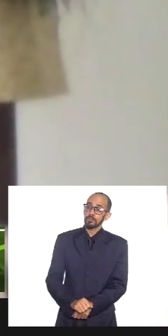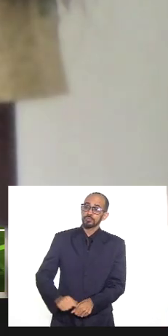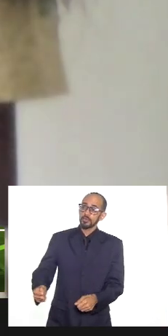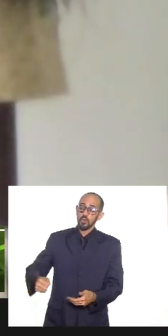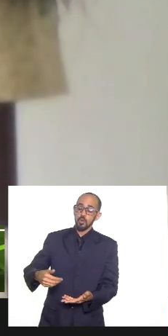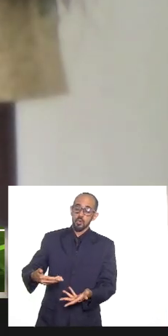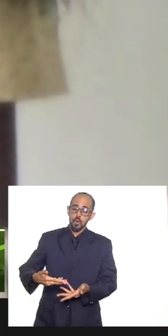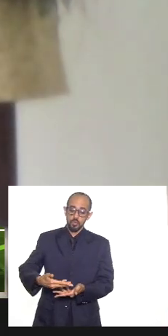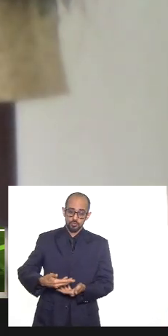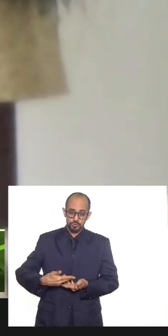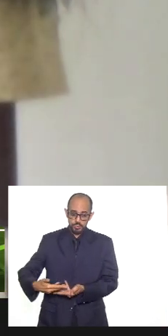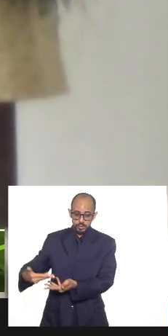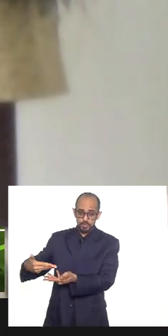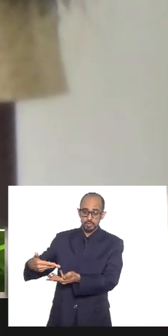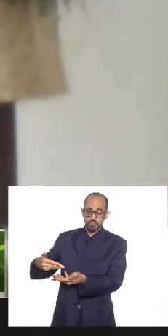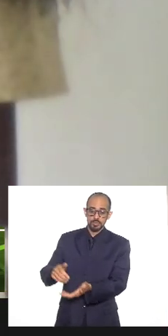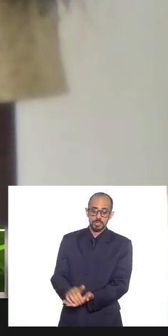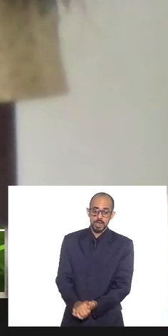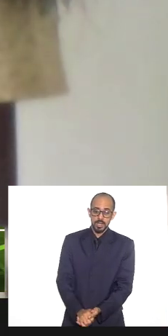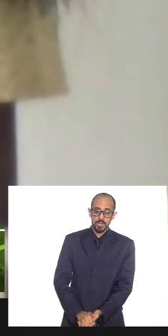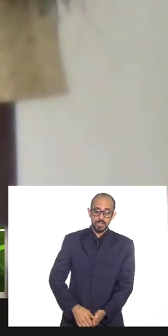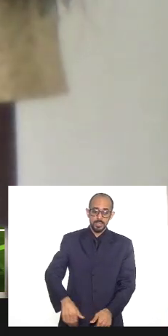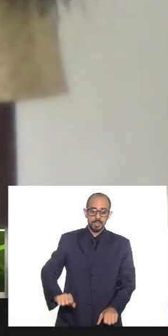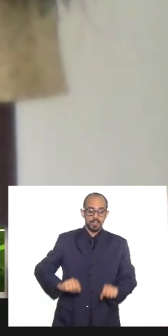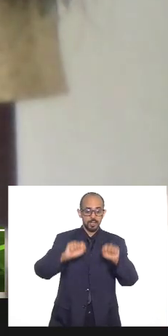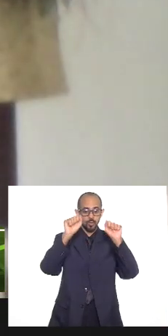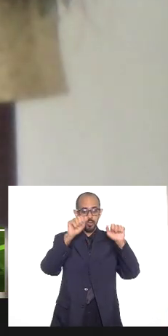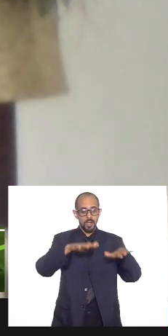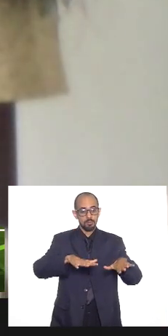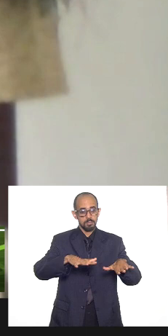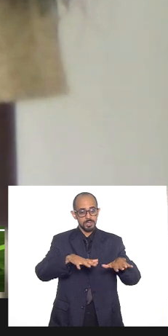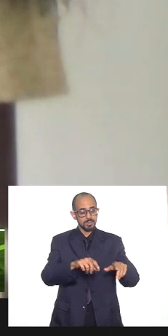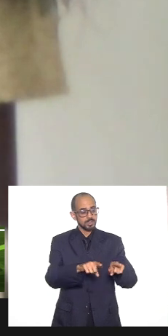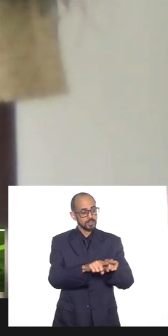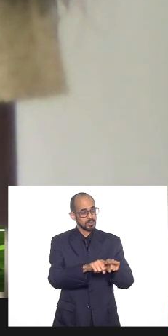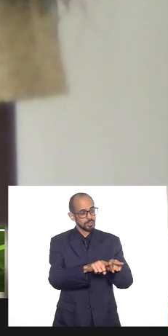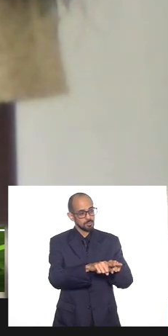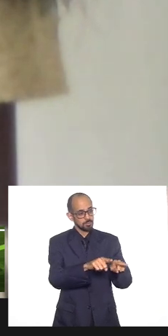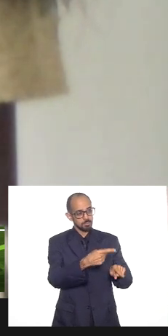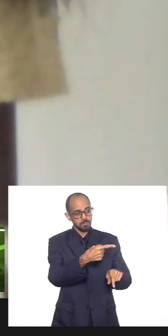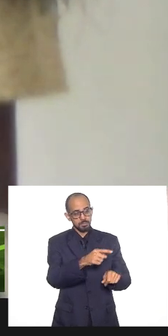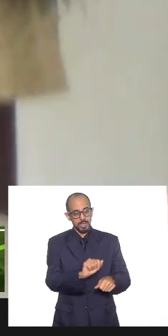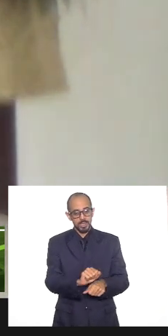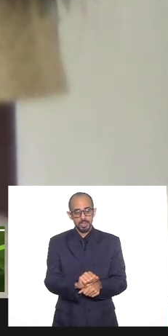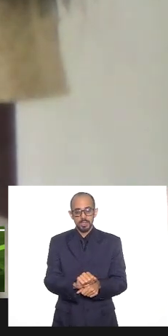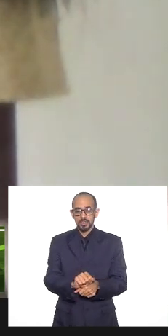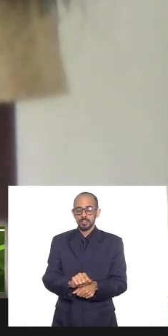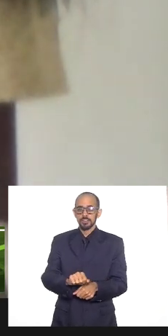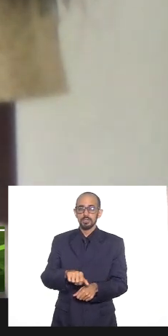Inicialmente, queria tomar a benção a babá minha, a Dailton, a Madera Costa, a Aurê.